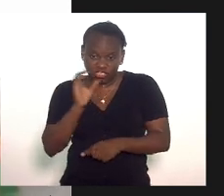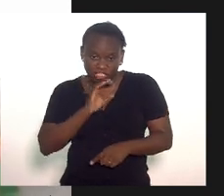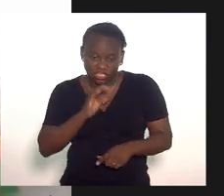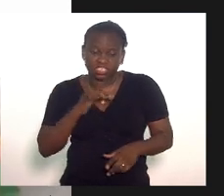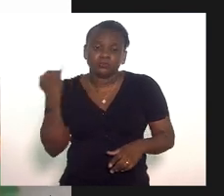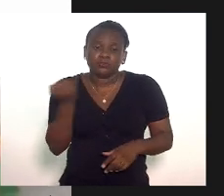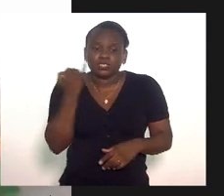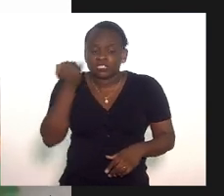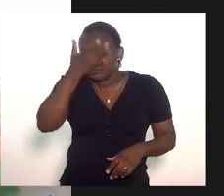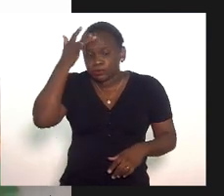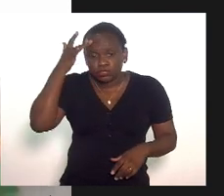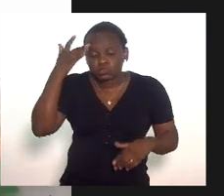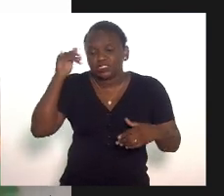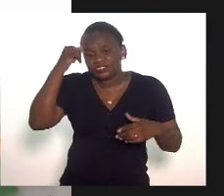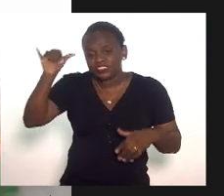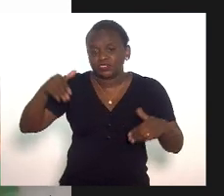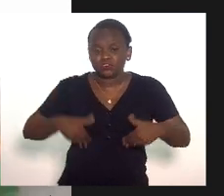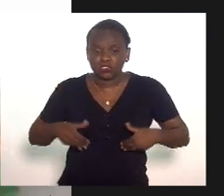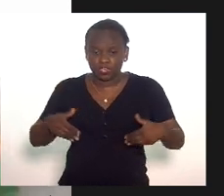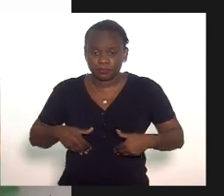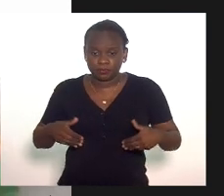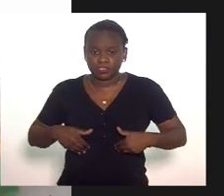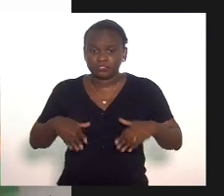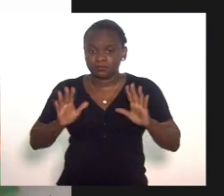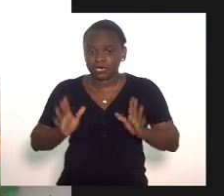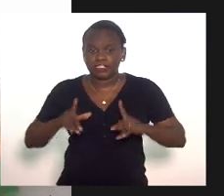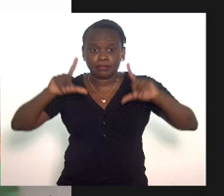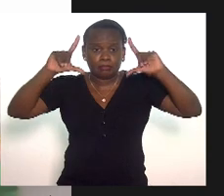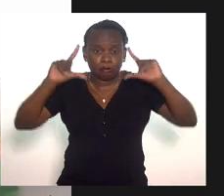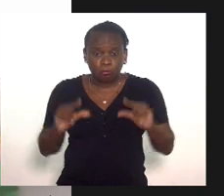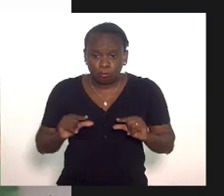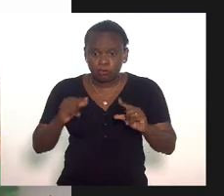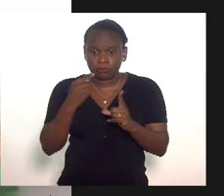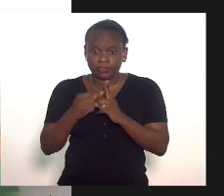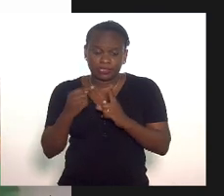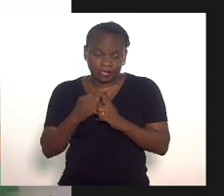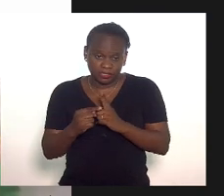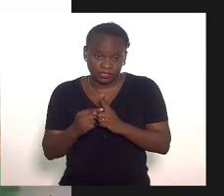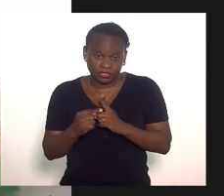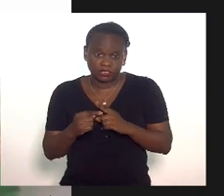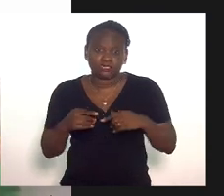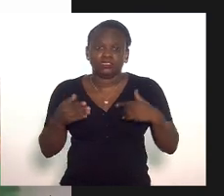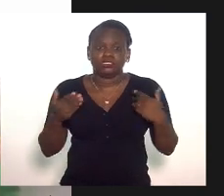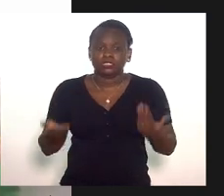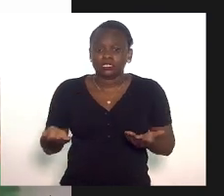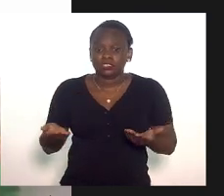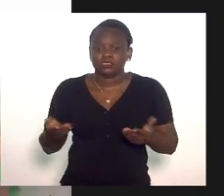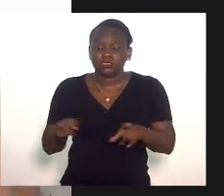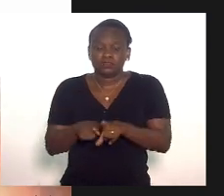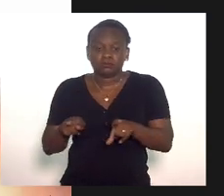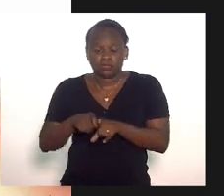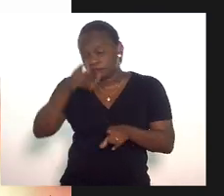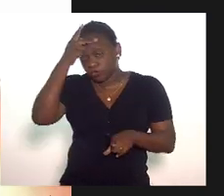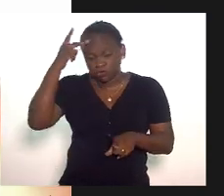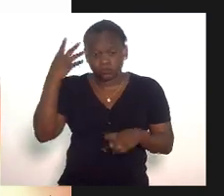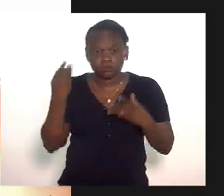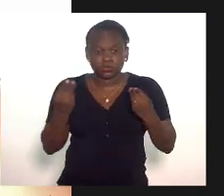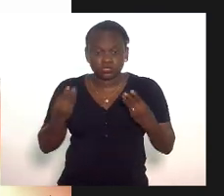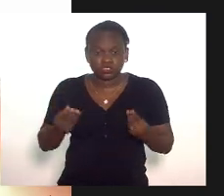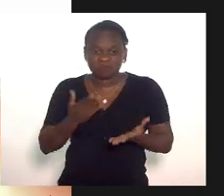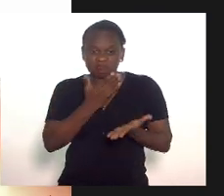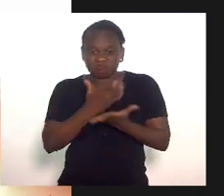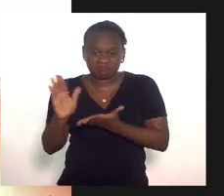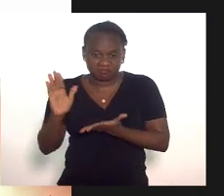fundamental para que as pessoas não passem fome foi reduzido a metade onde muitas pessoas foram